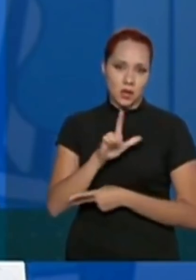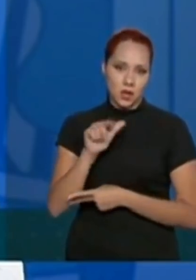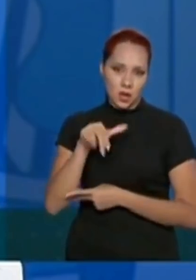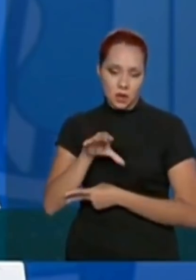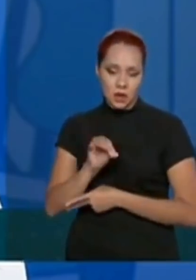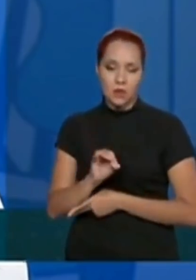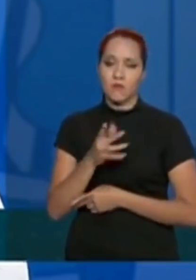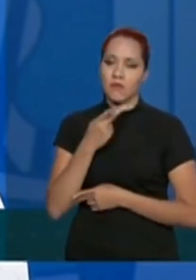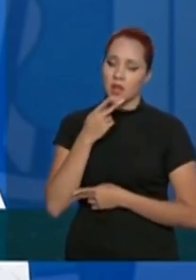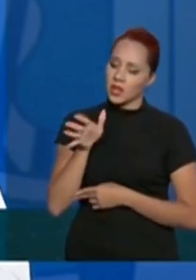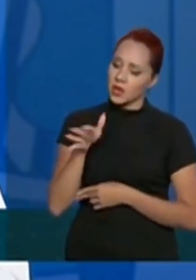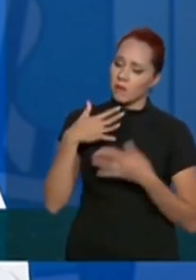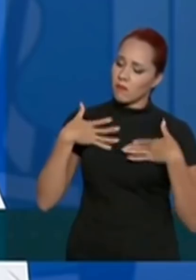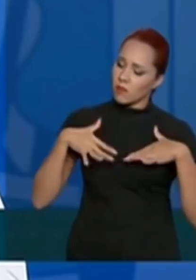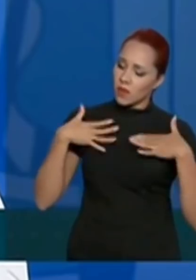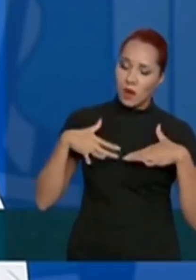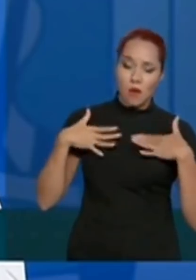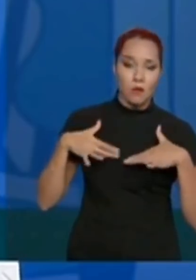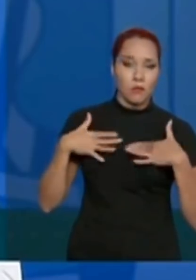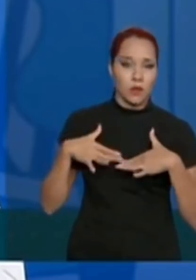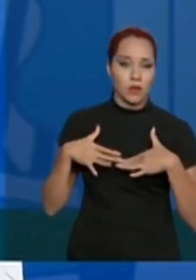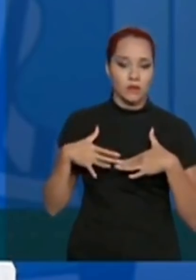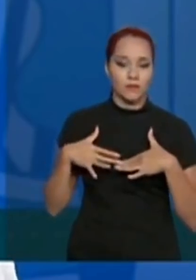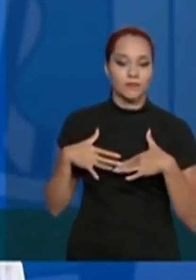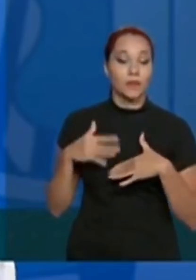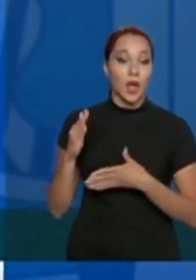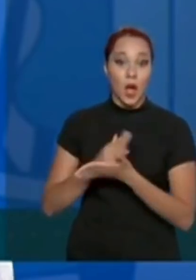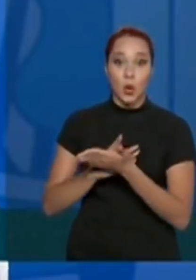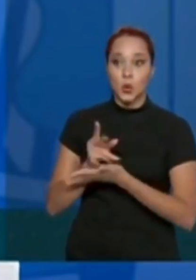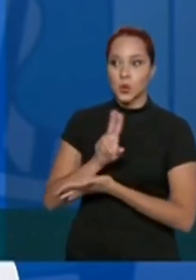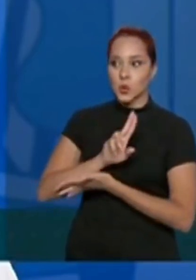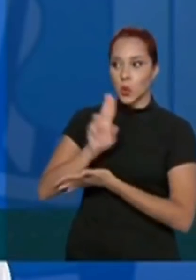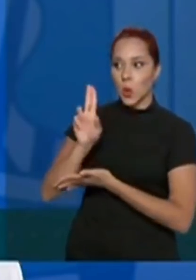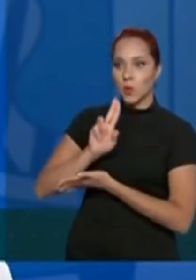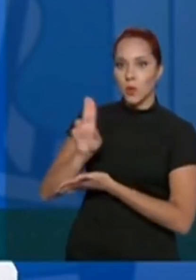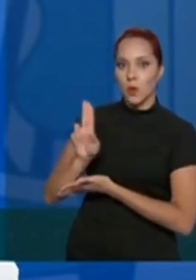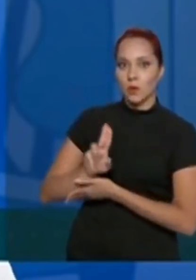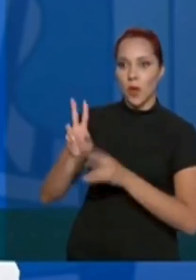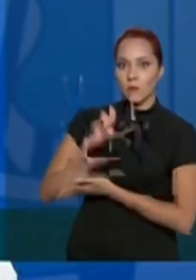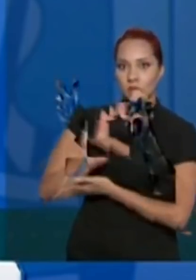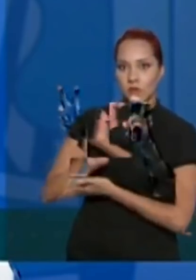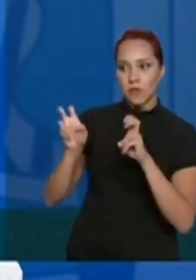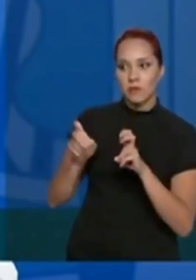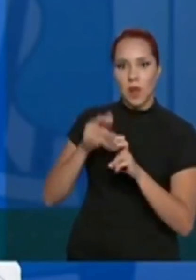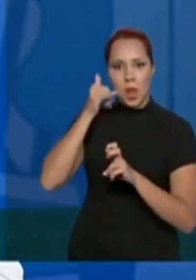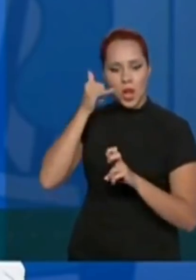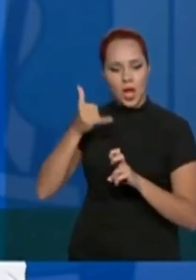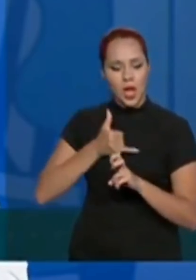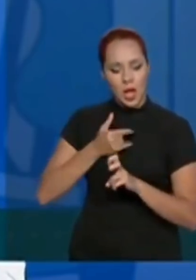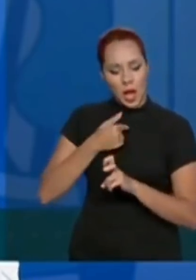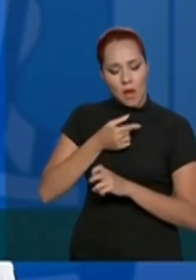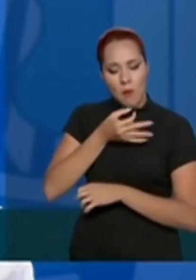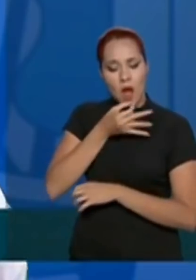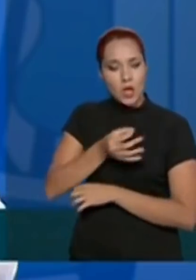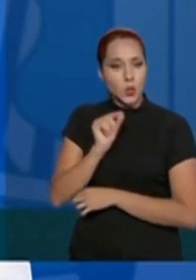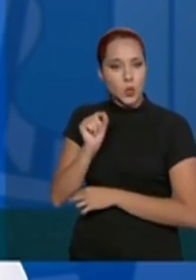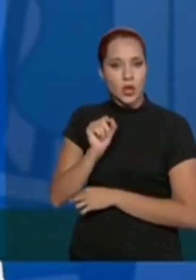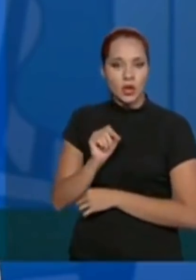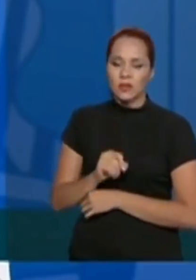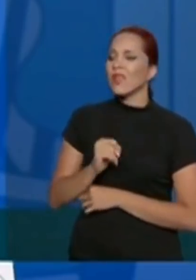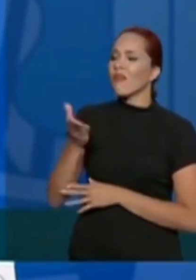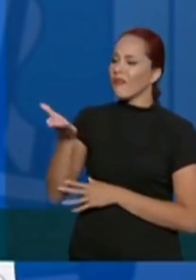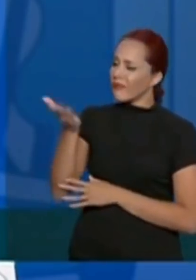fiquem tranquilos, procurem. Aí, alguns nomes que vão sendo assuntados ligam para mim para perguntar o que eu acho. Eu falo,